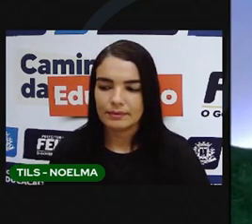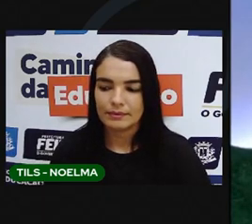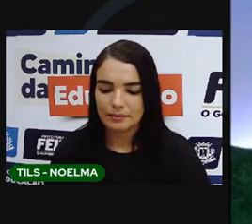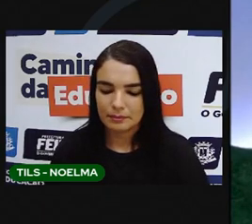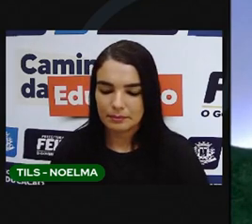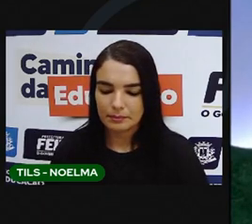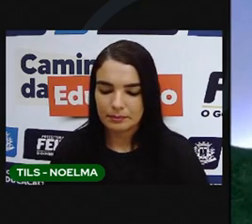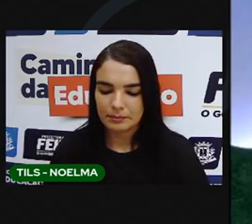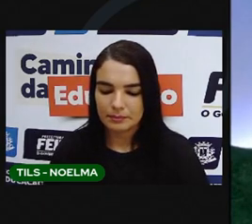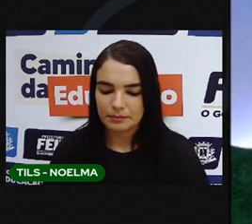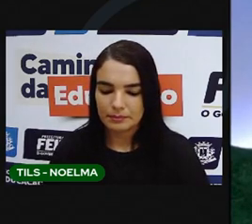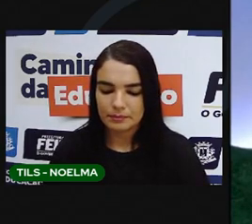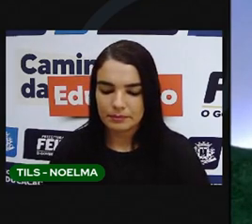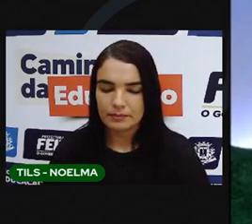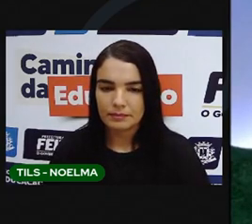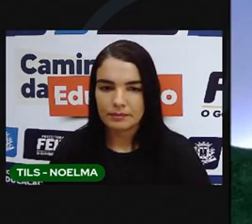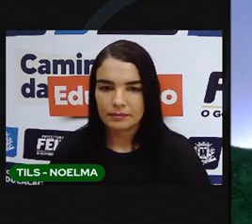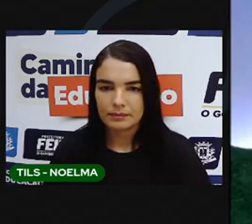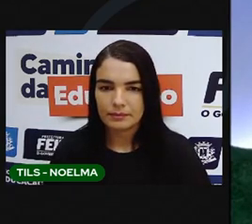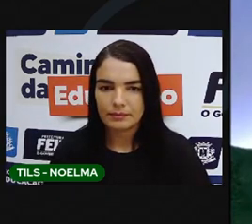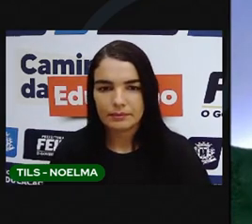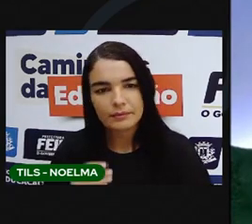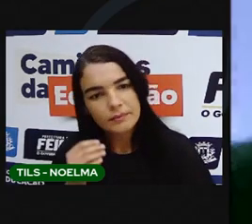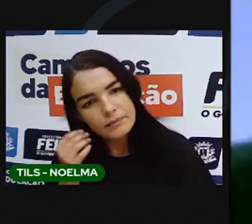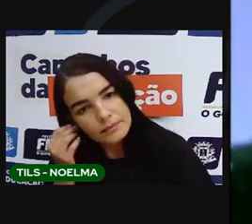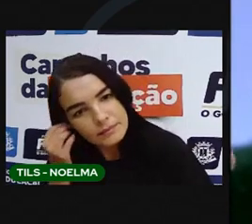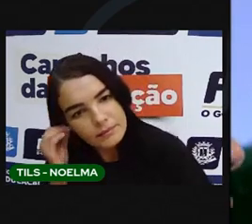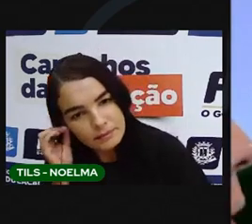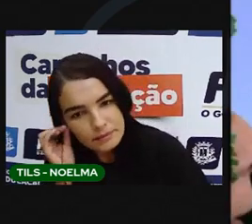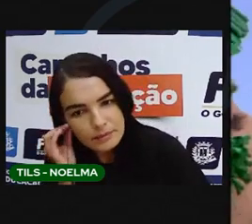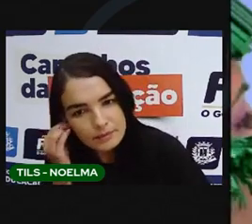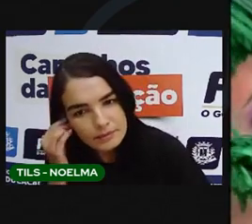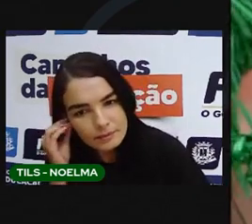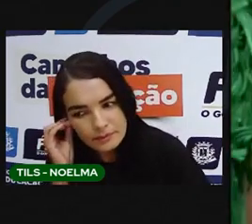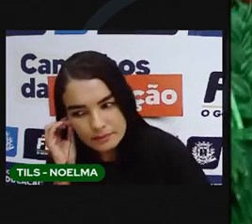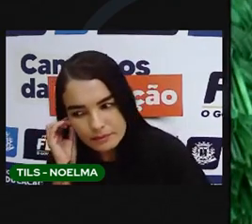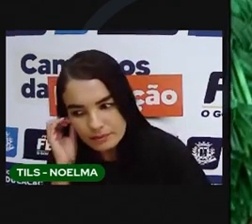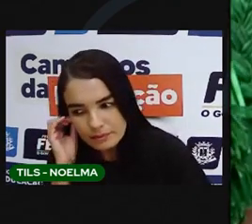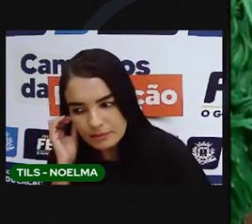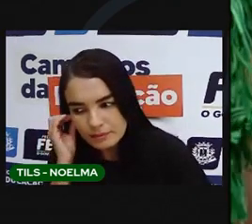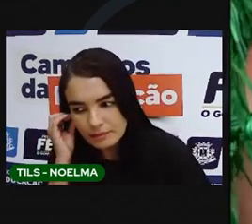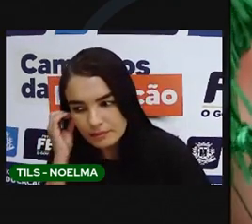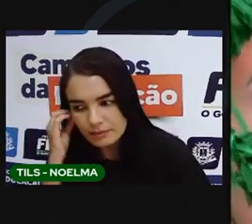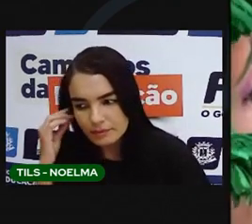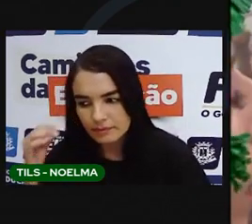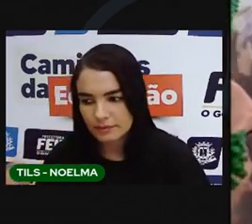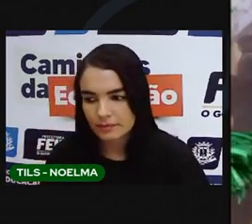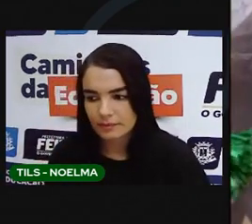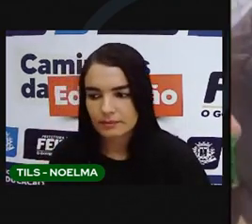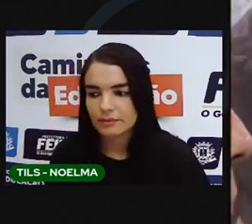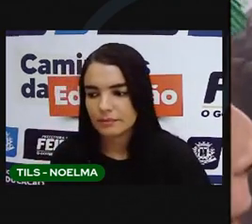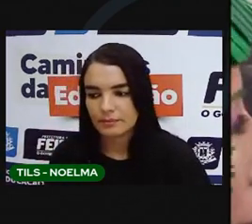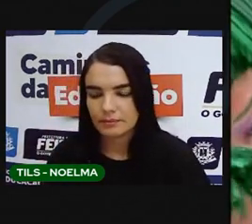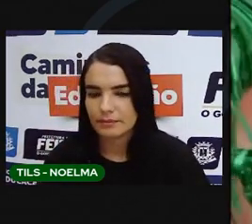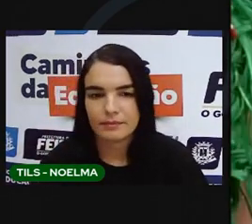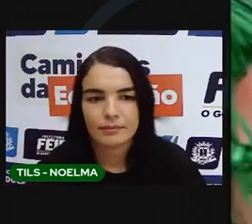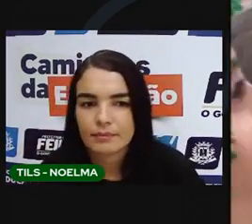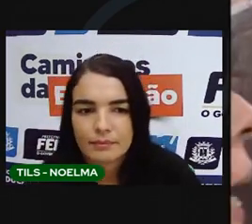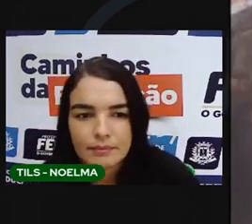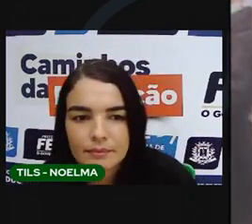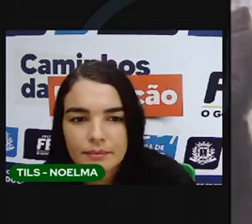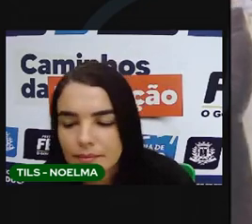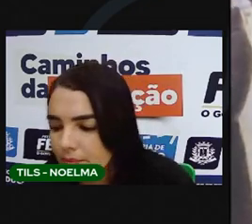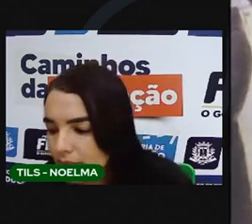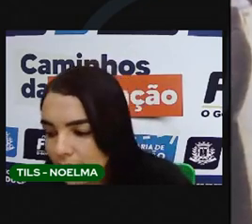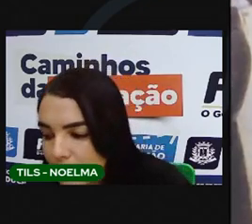entendi por que que, de repente, aqui, olha, tá todo mundo de sapatinho, sapatinho, sapatinho, sapatinho. Aí aqui, não tem mais sapatinho.